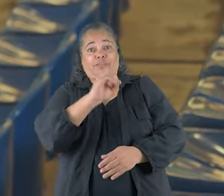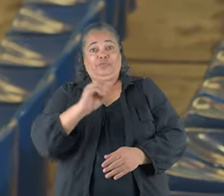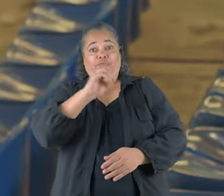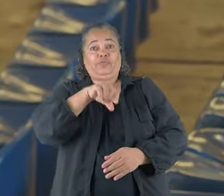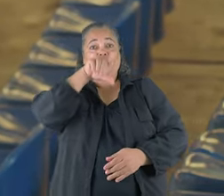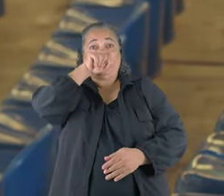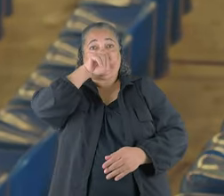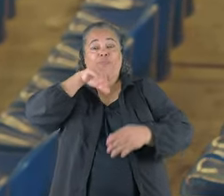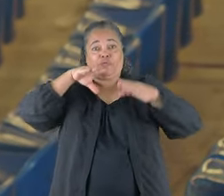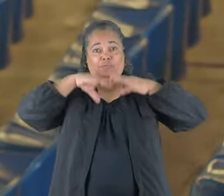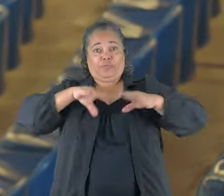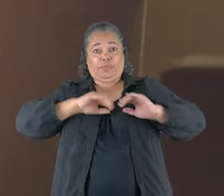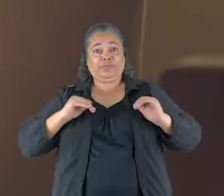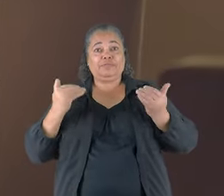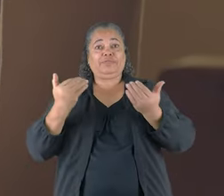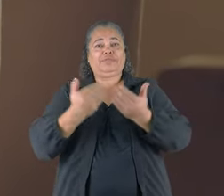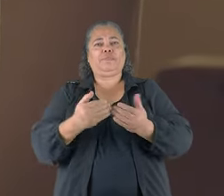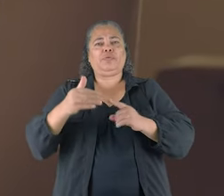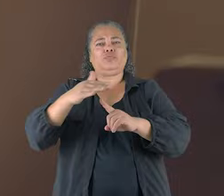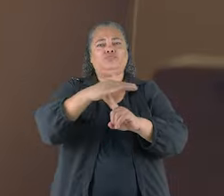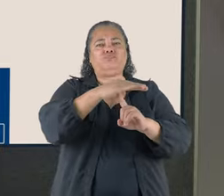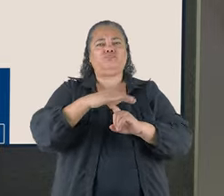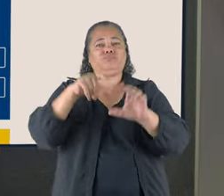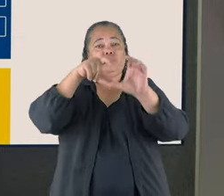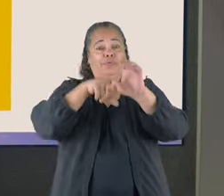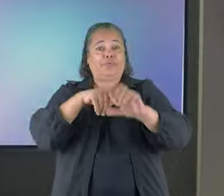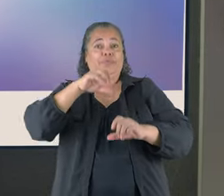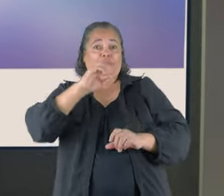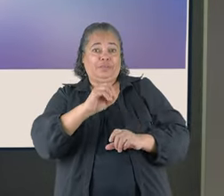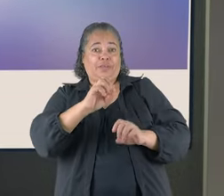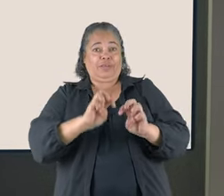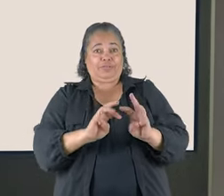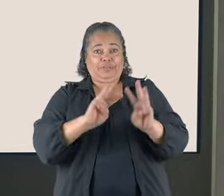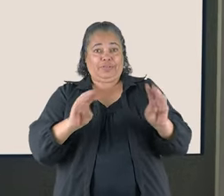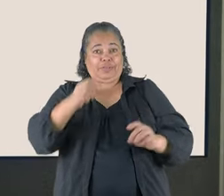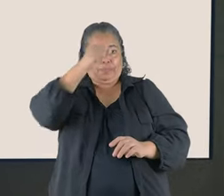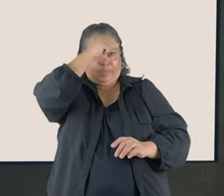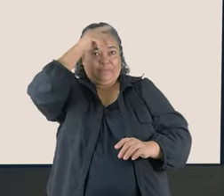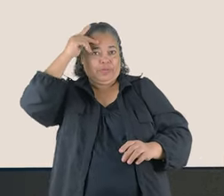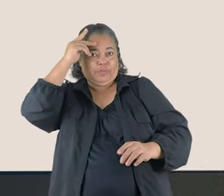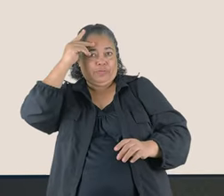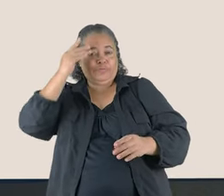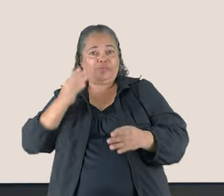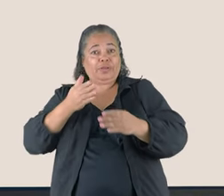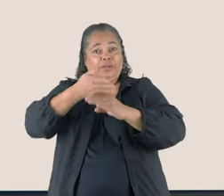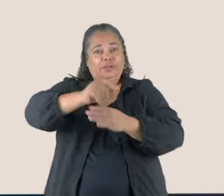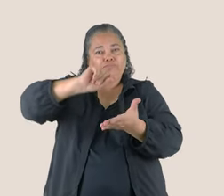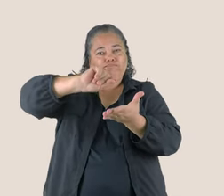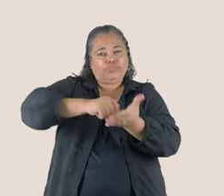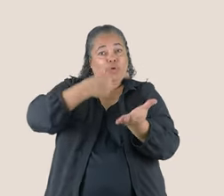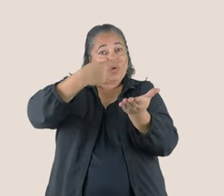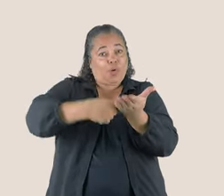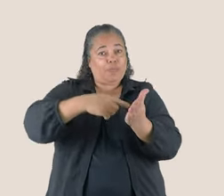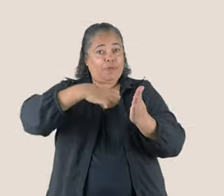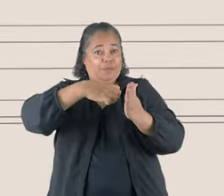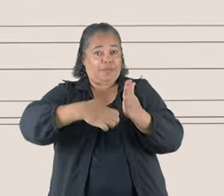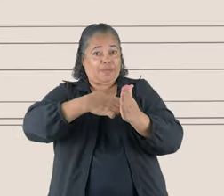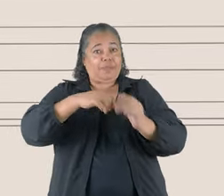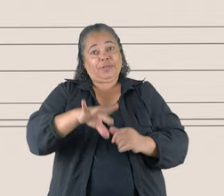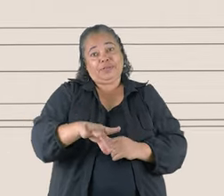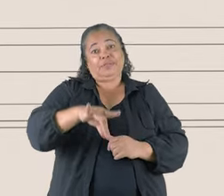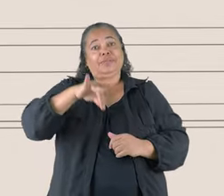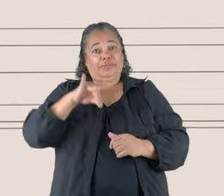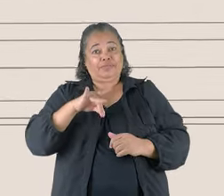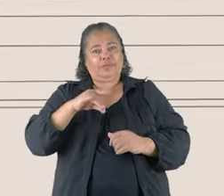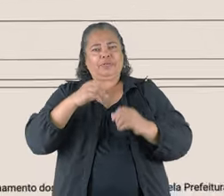27 de outubro, no Sabiazinho. É só acessar o site da Prefeitura, clicar neste link, fazer o cadastro e agendar com quem